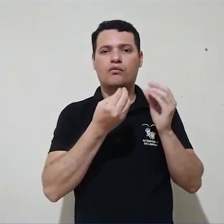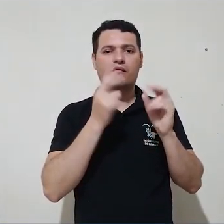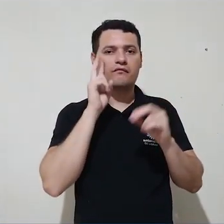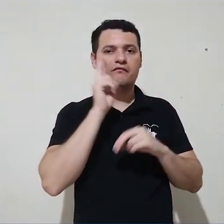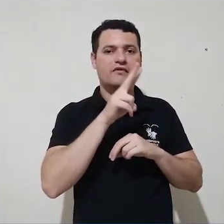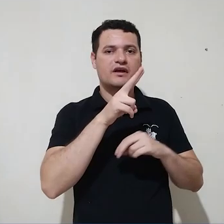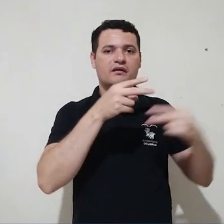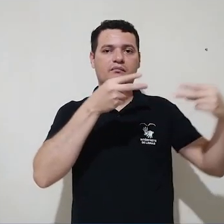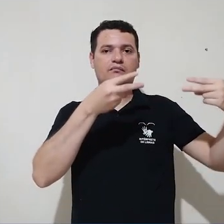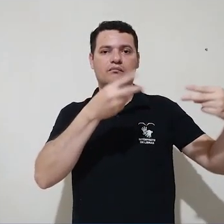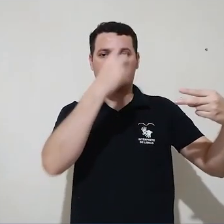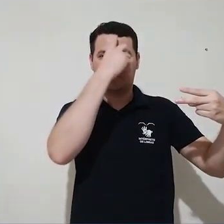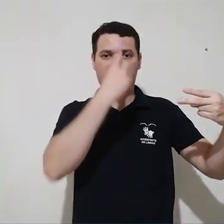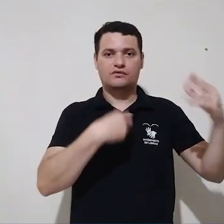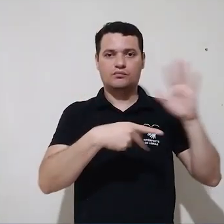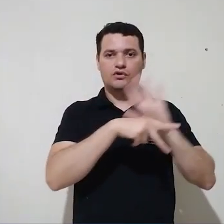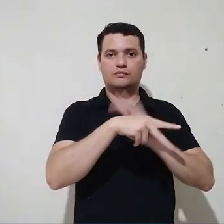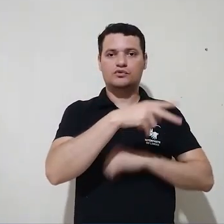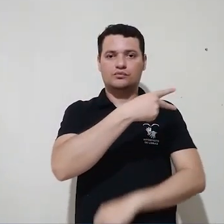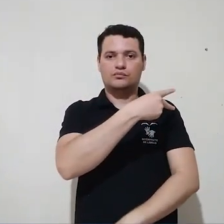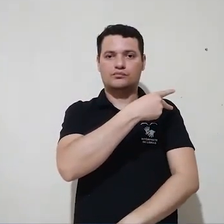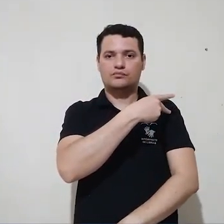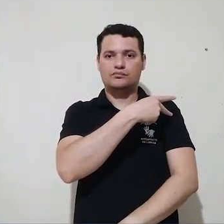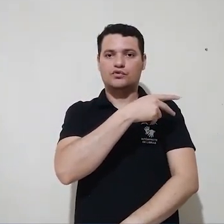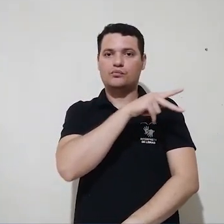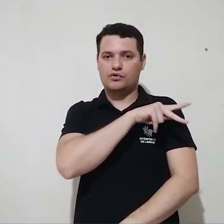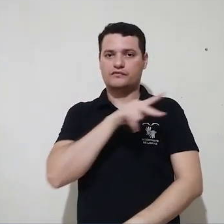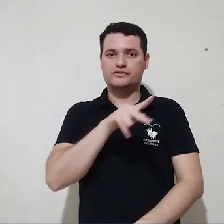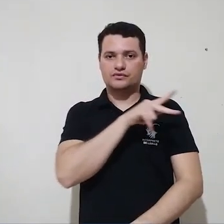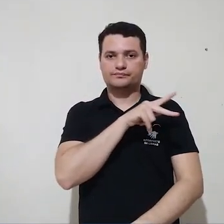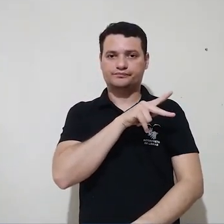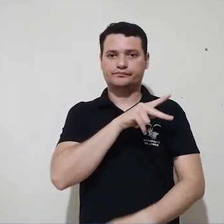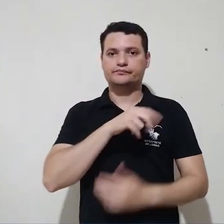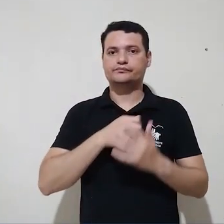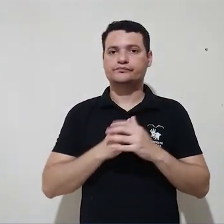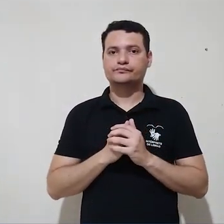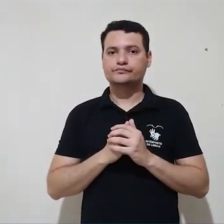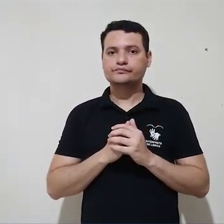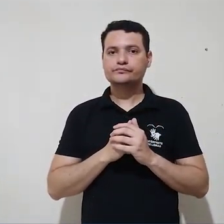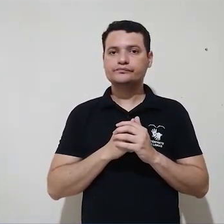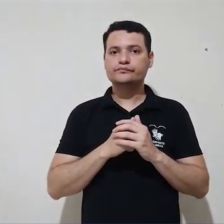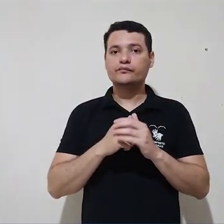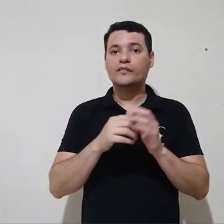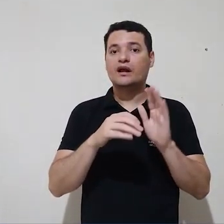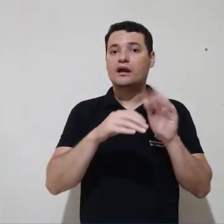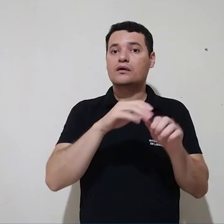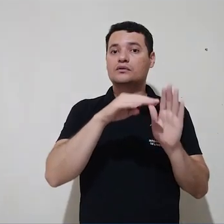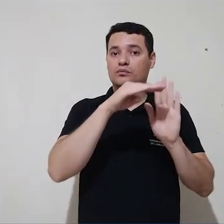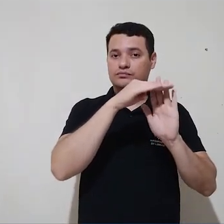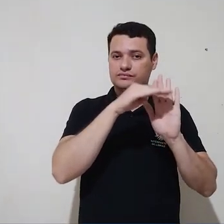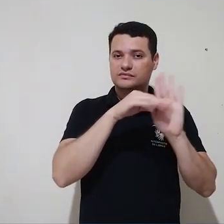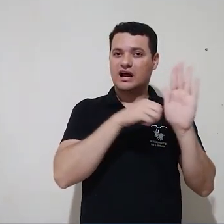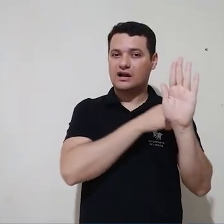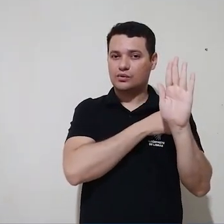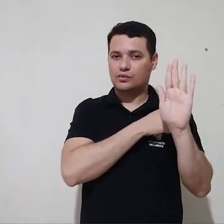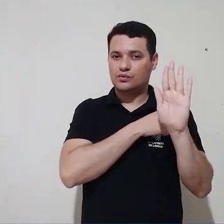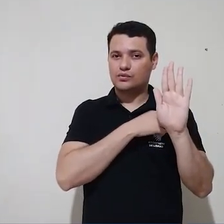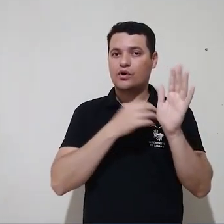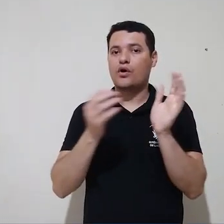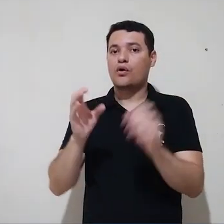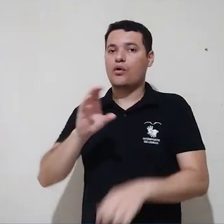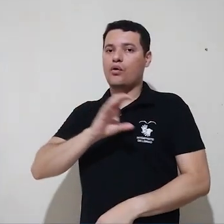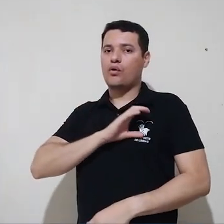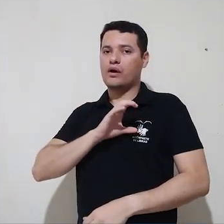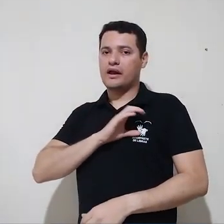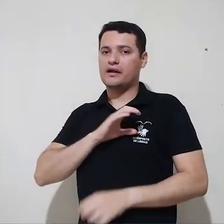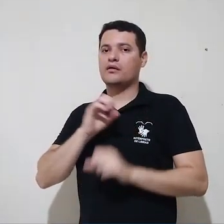acessar o perfil do professor. Os colegas de grupo deste aluno podem ser